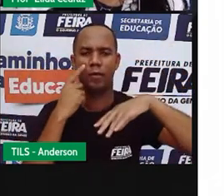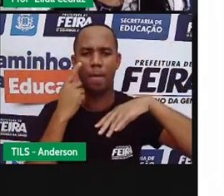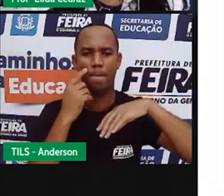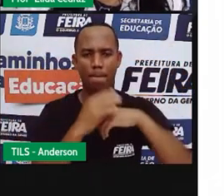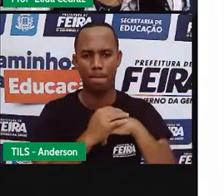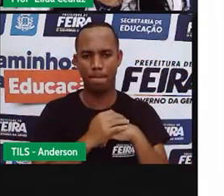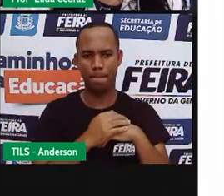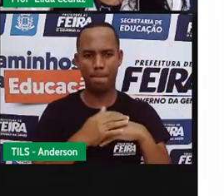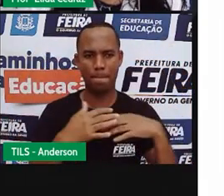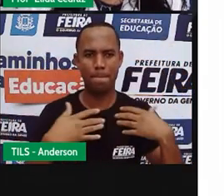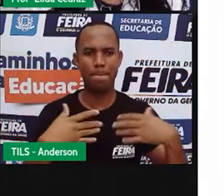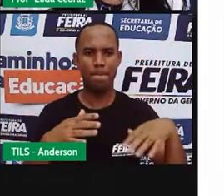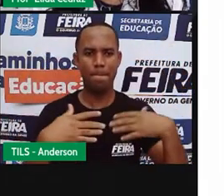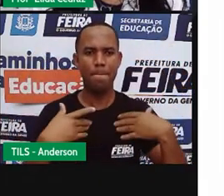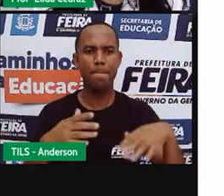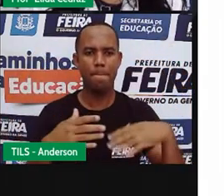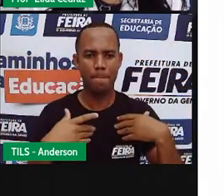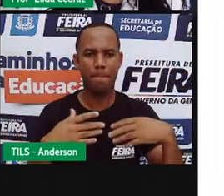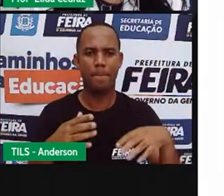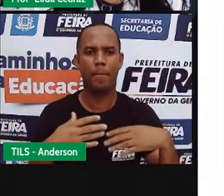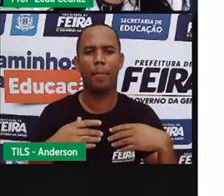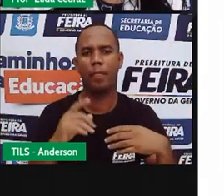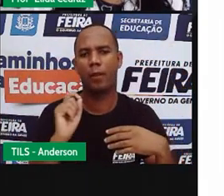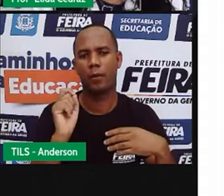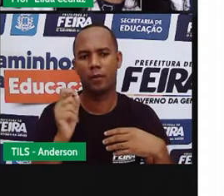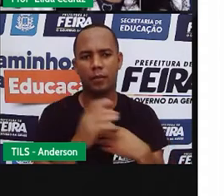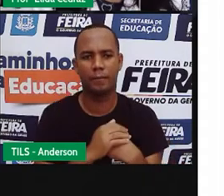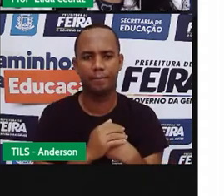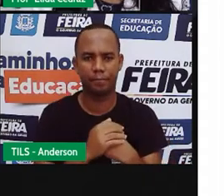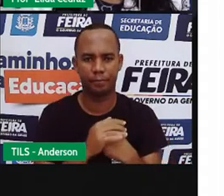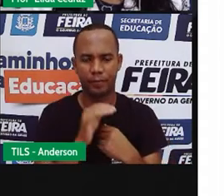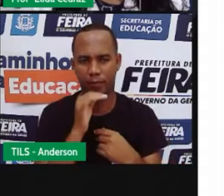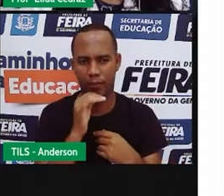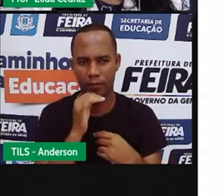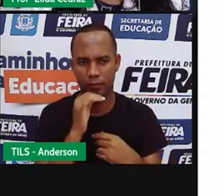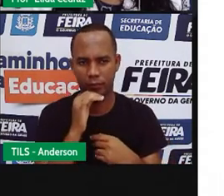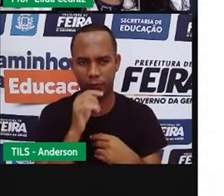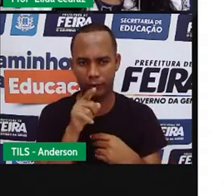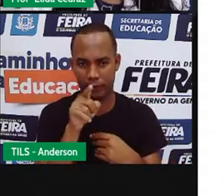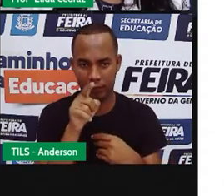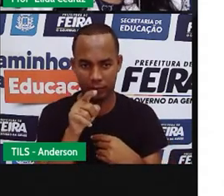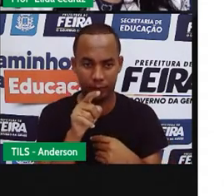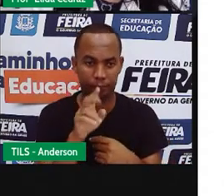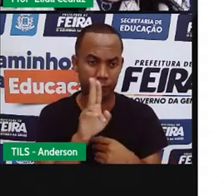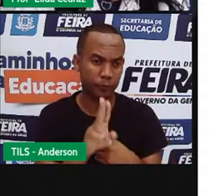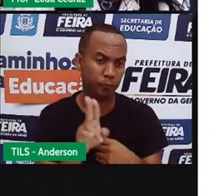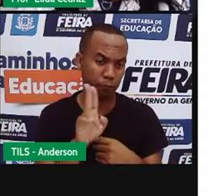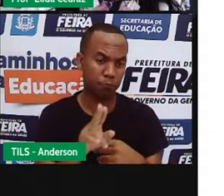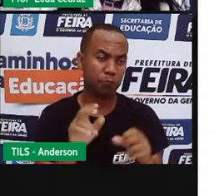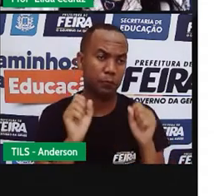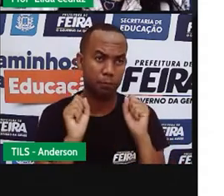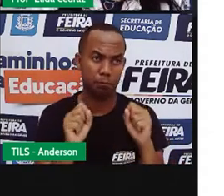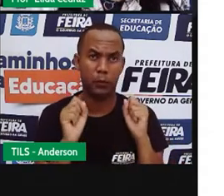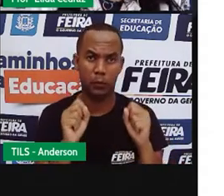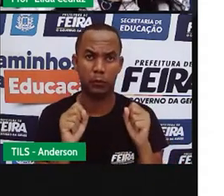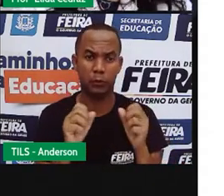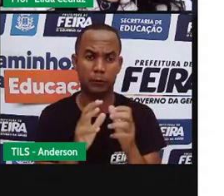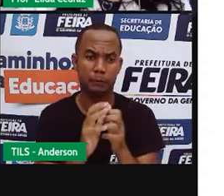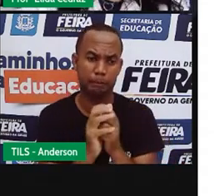flexibilidade é aquela propriedade que o objeto ou material pode ser